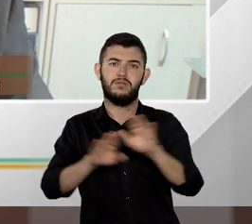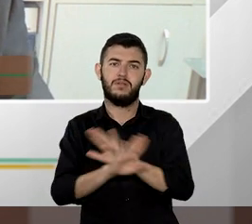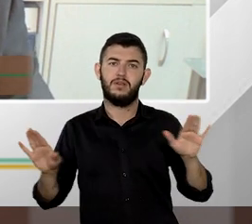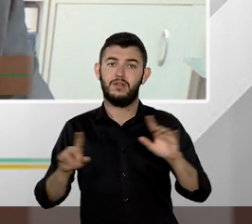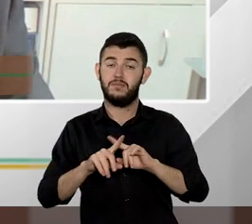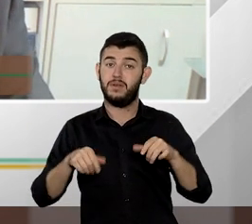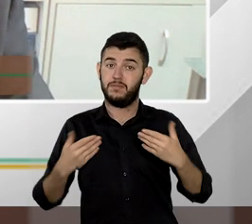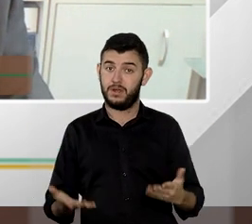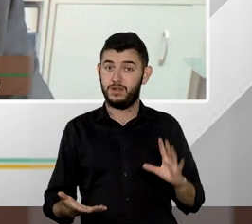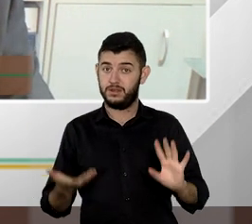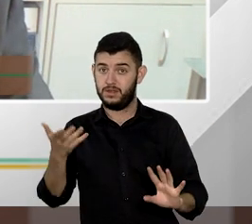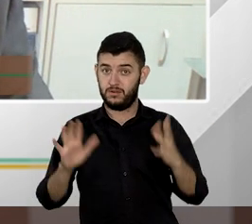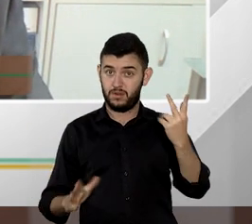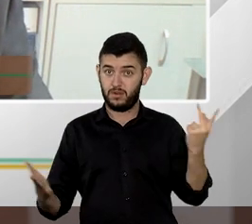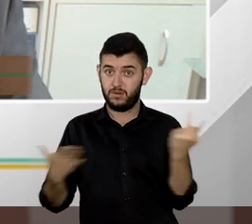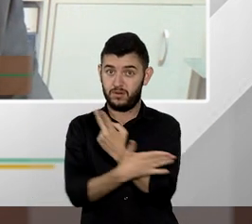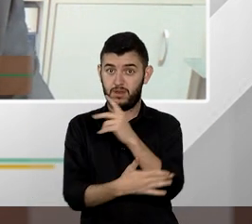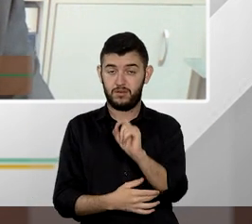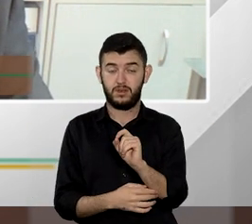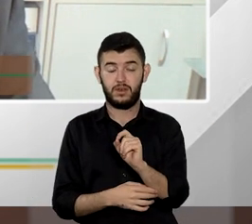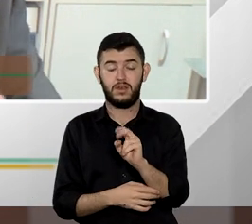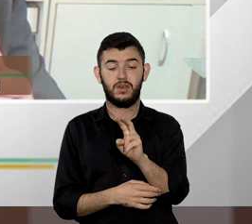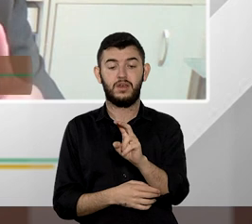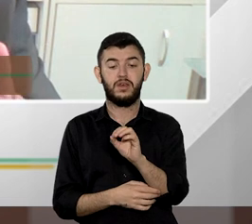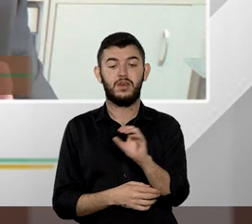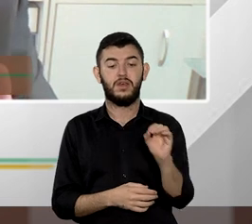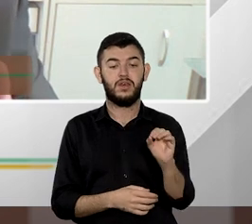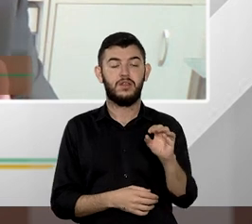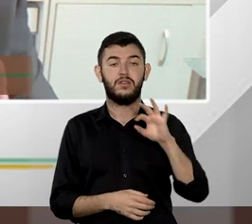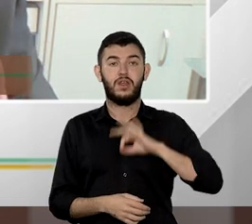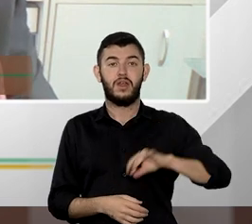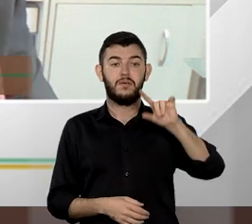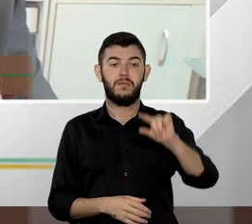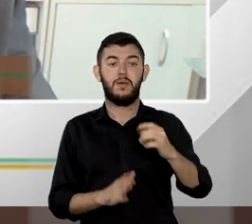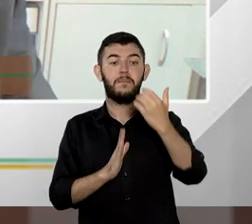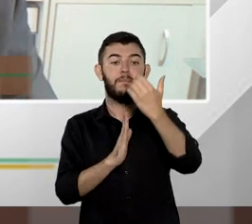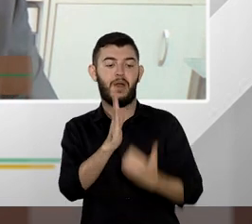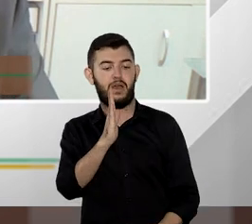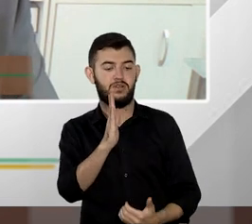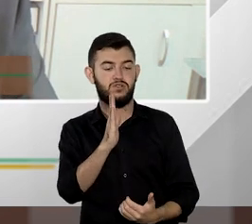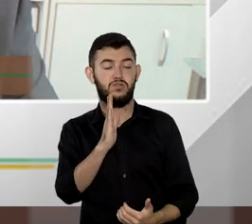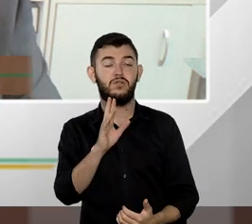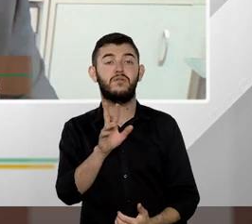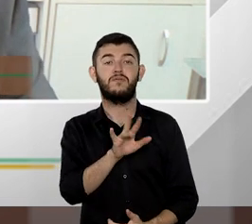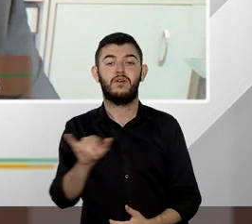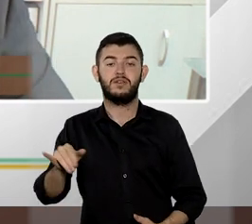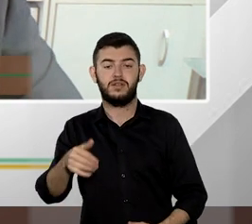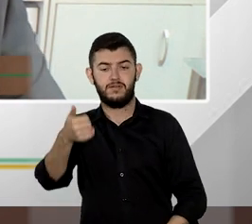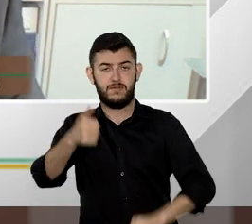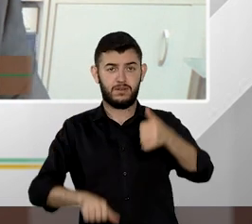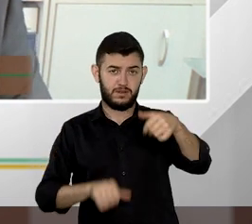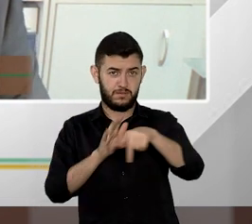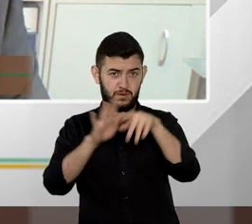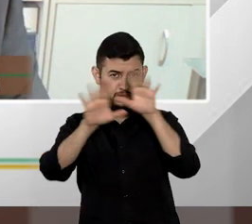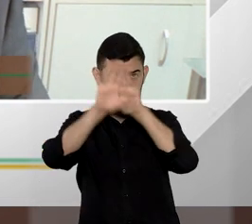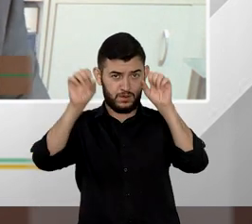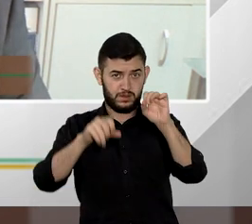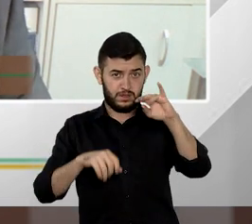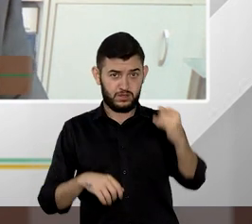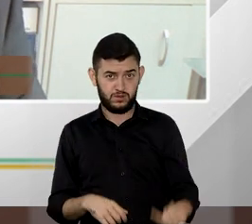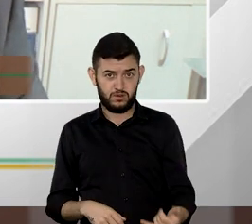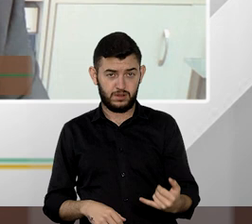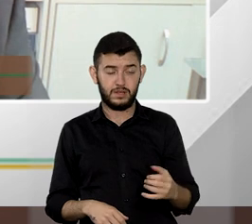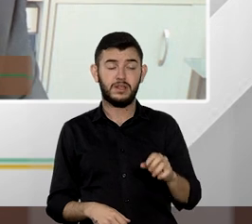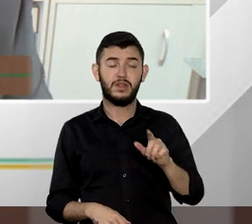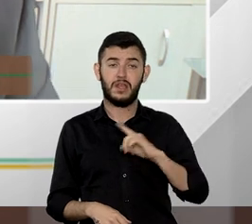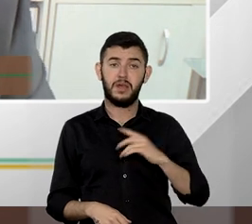mínimos o STJ vai analisar se a matéria que está sendo tratada tem ou não relevância. Então